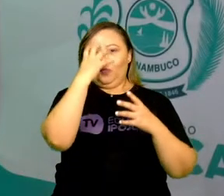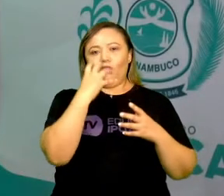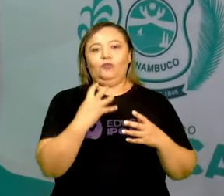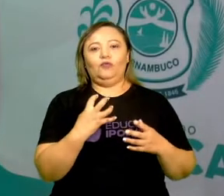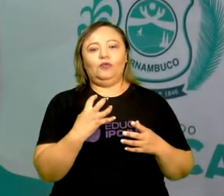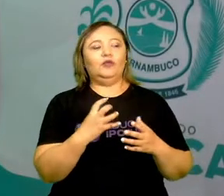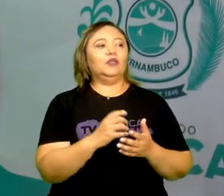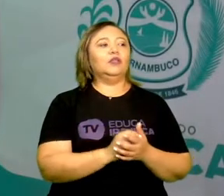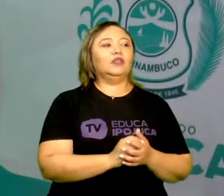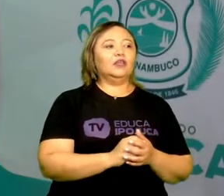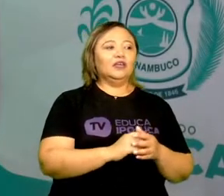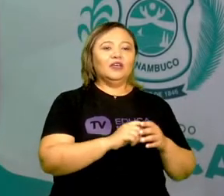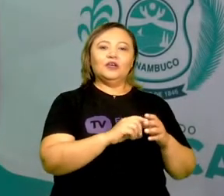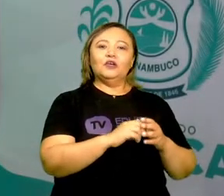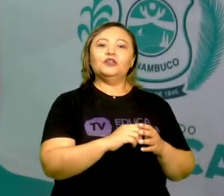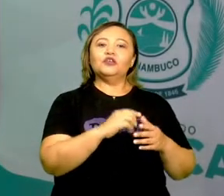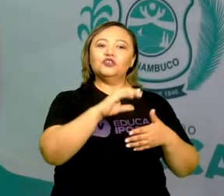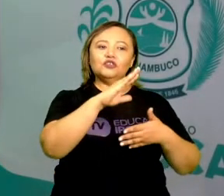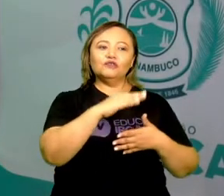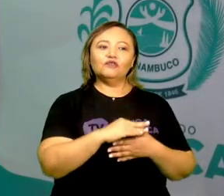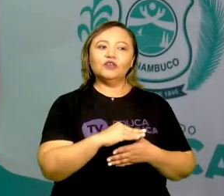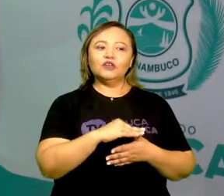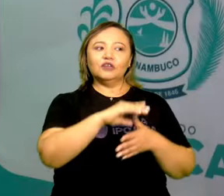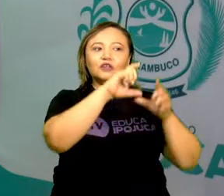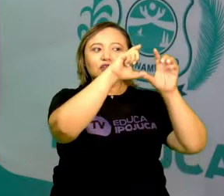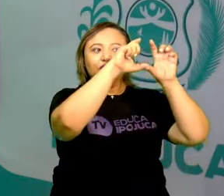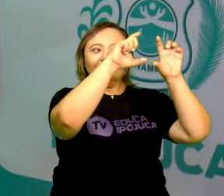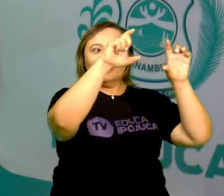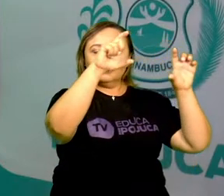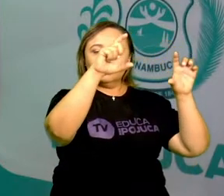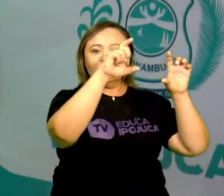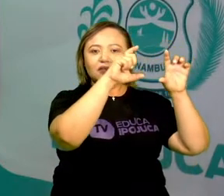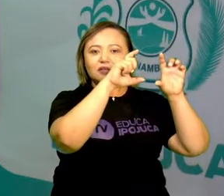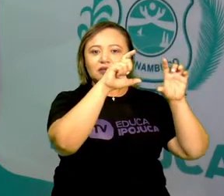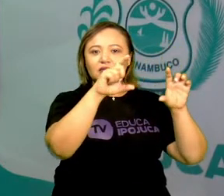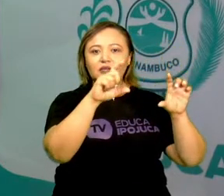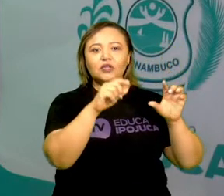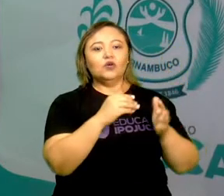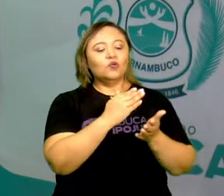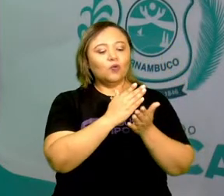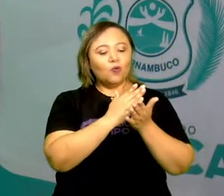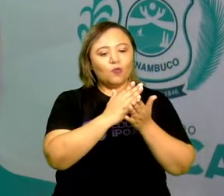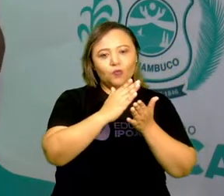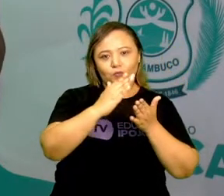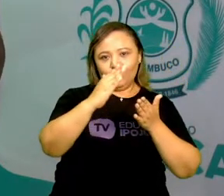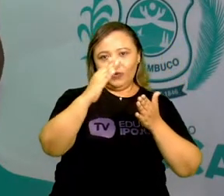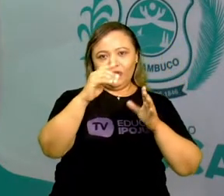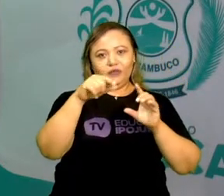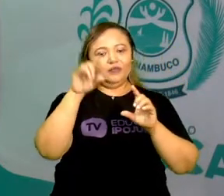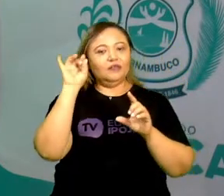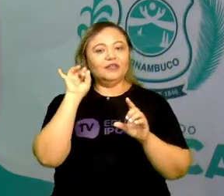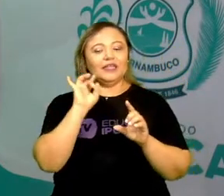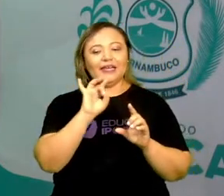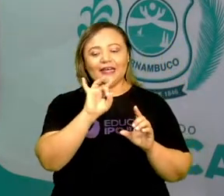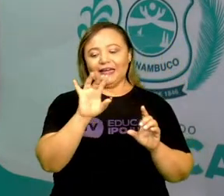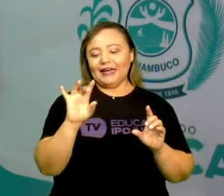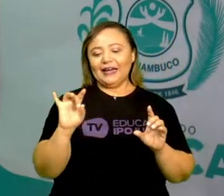nessa quadrinha de um verso, tá certo? O início de cada